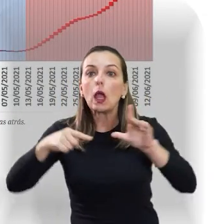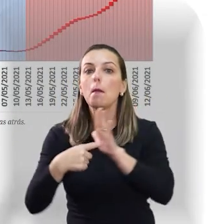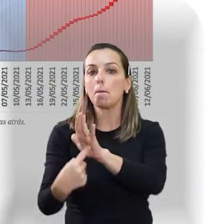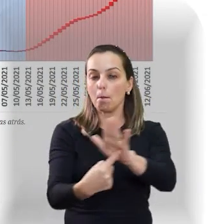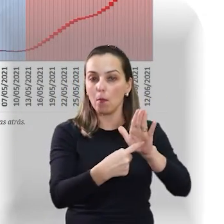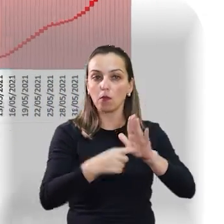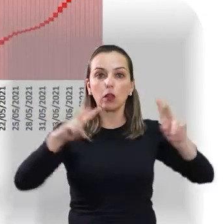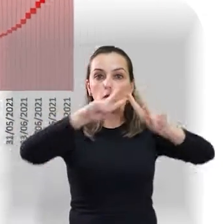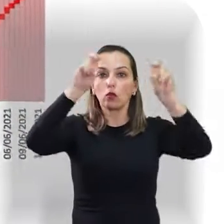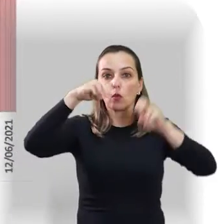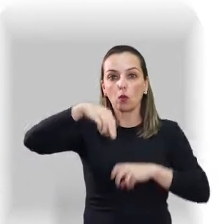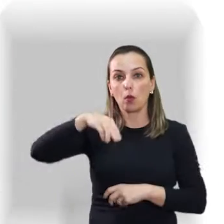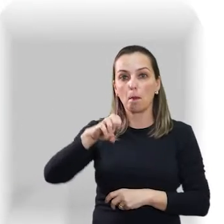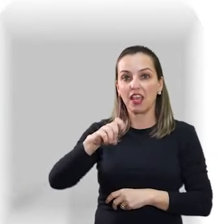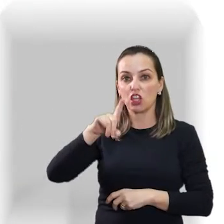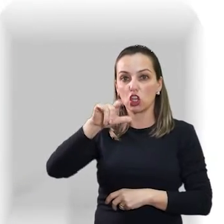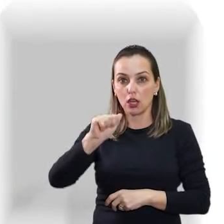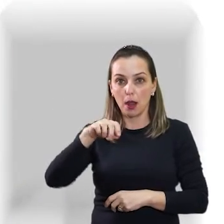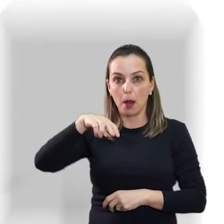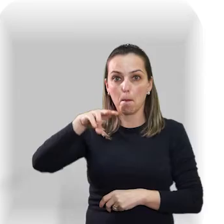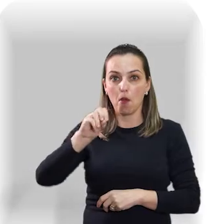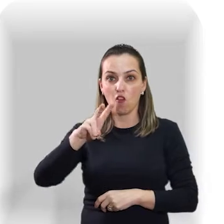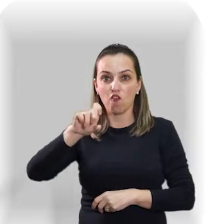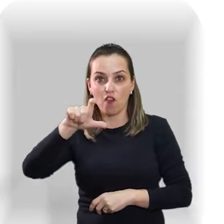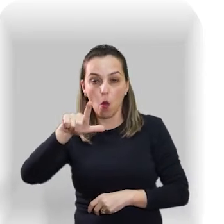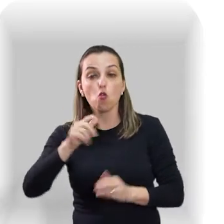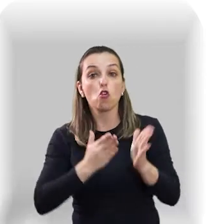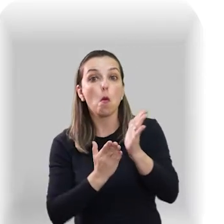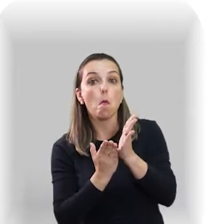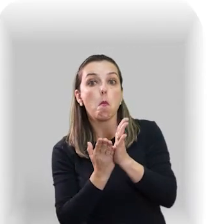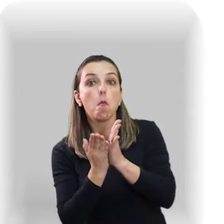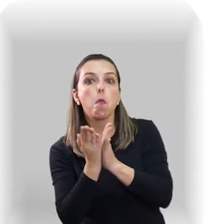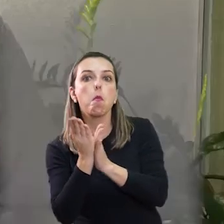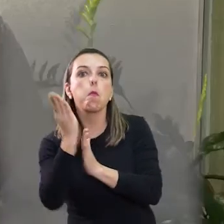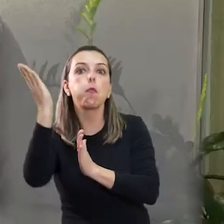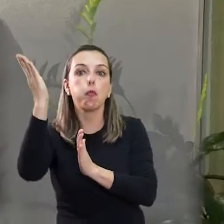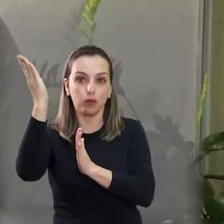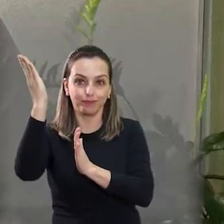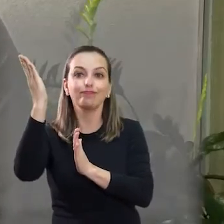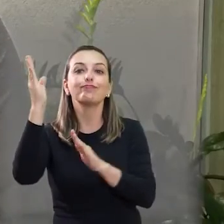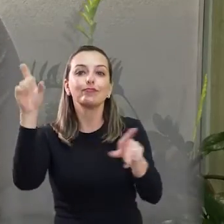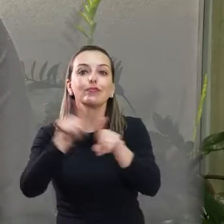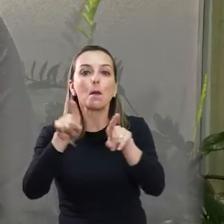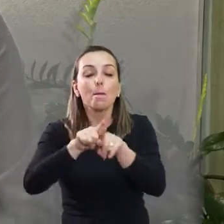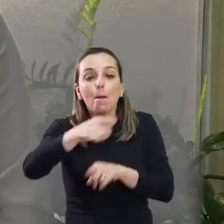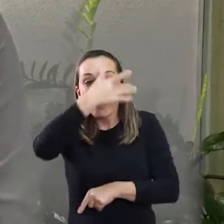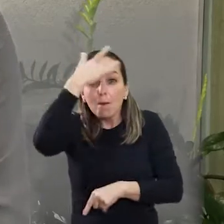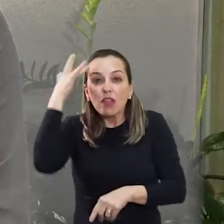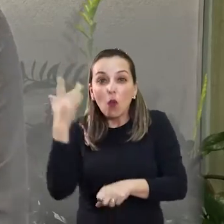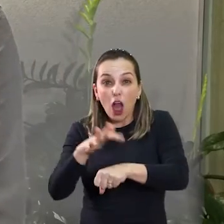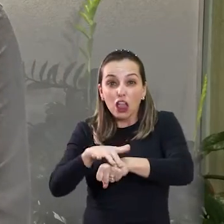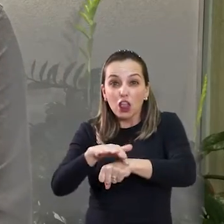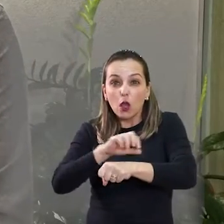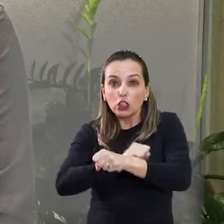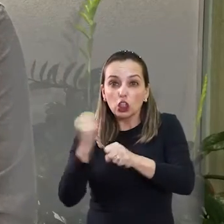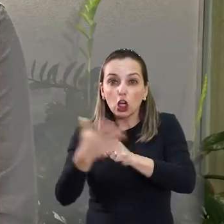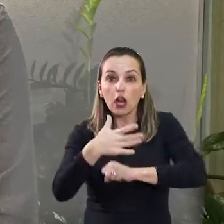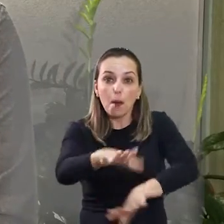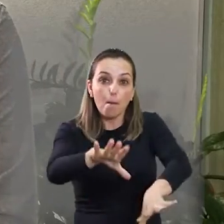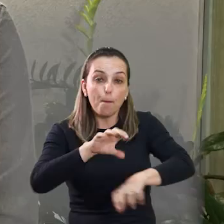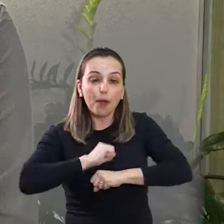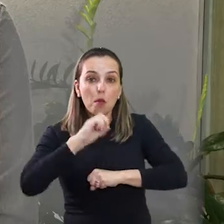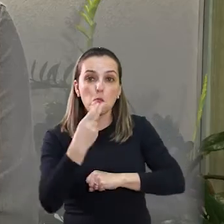Covid-19 na cidade subiu. E os pacientes infectados e em quarentena, ou seja, aqueles que estão em